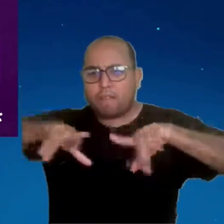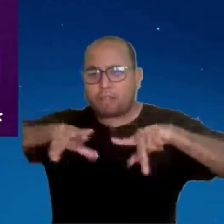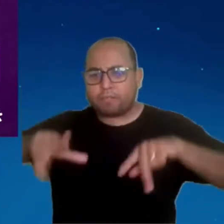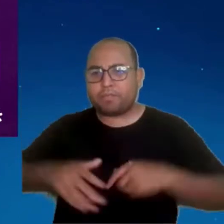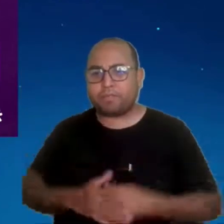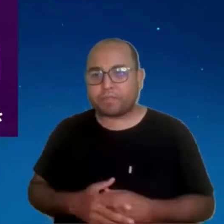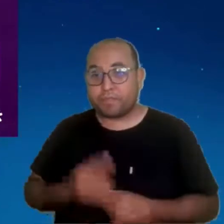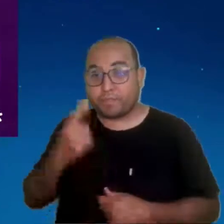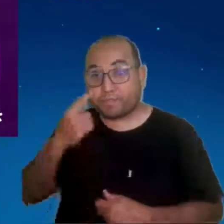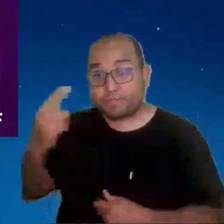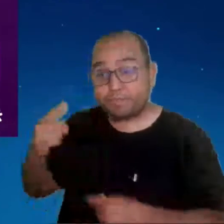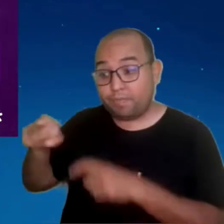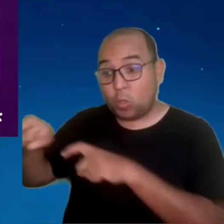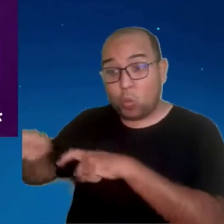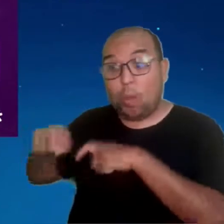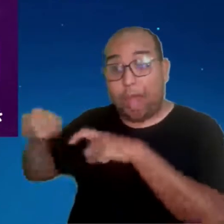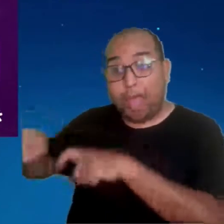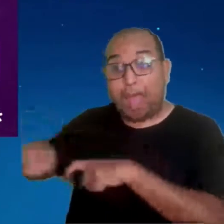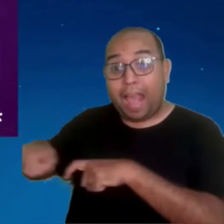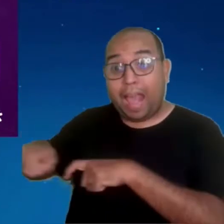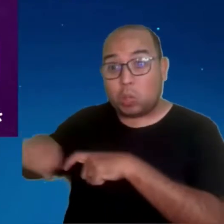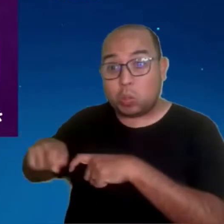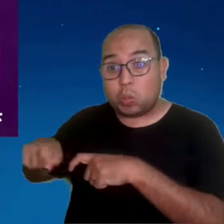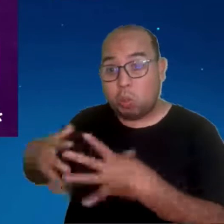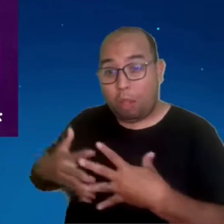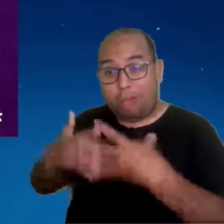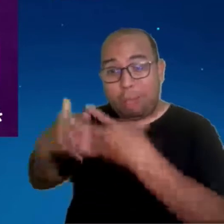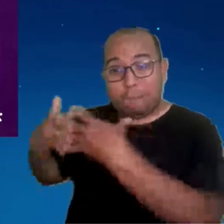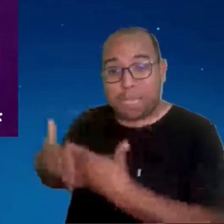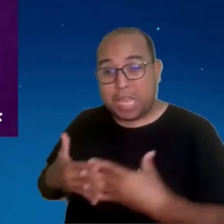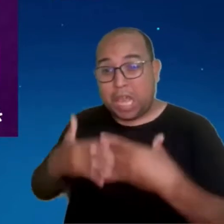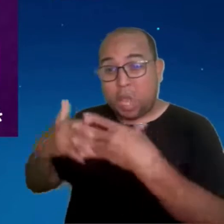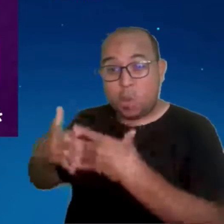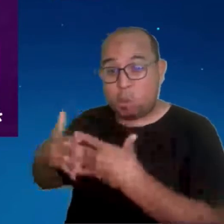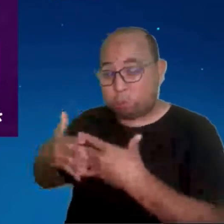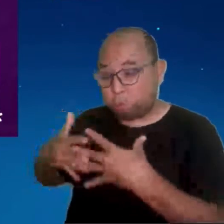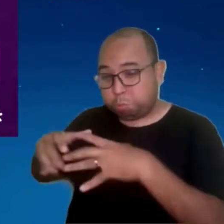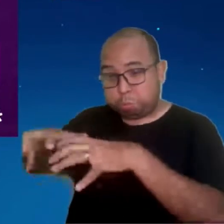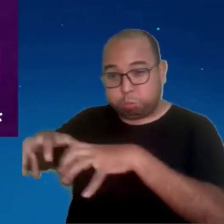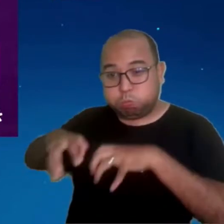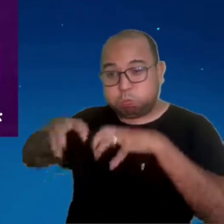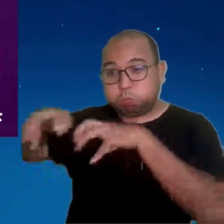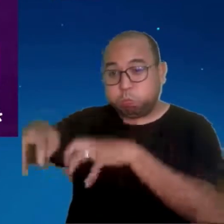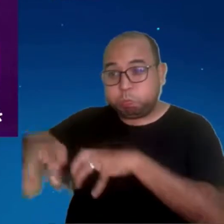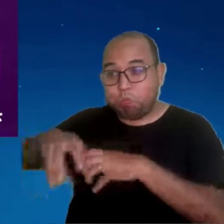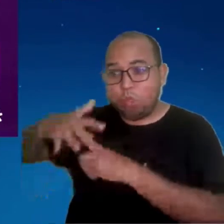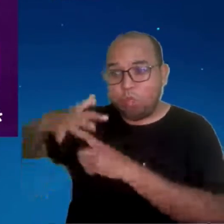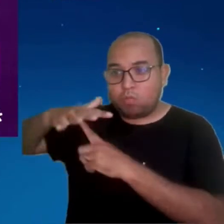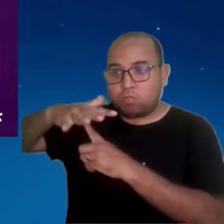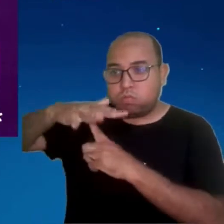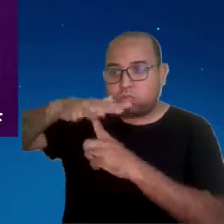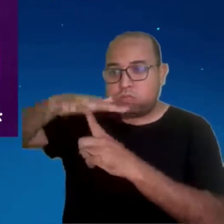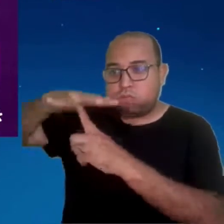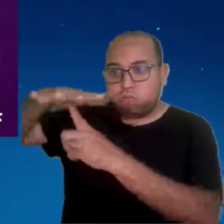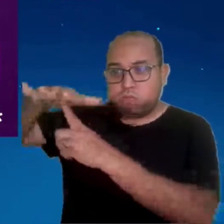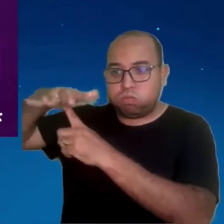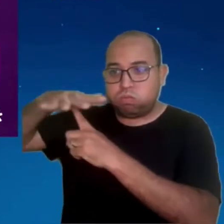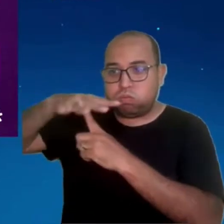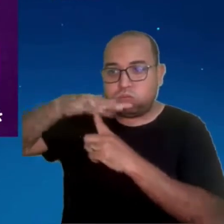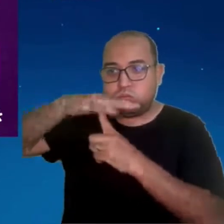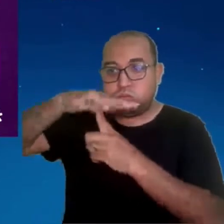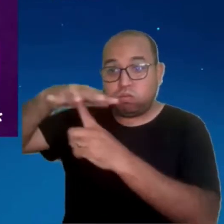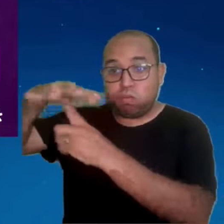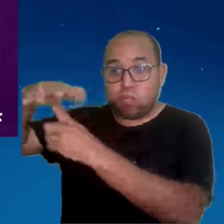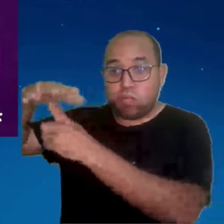conectando todos os tratores, drones, através de rede 5G. Então essa é uma